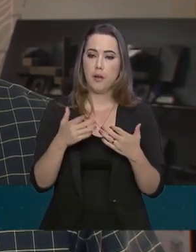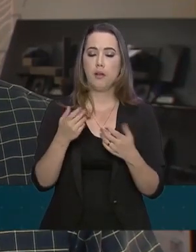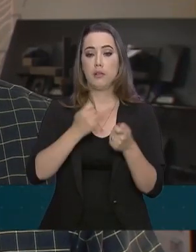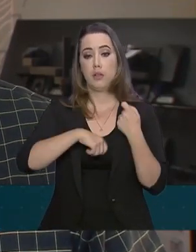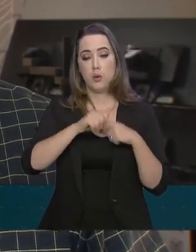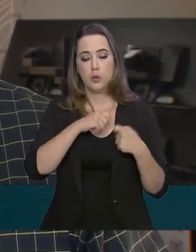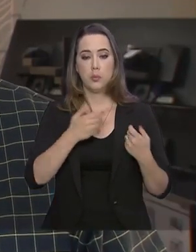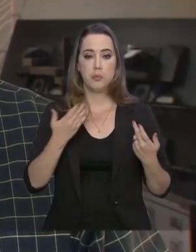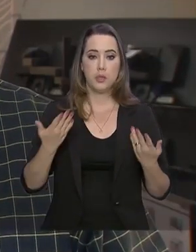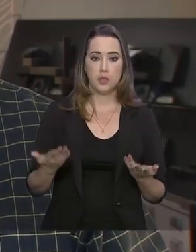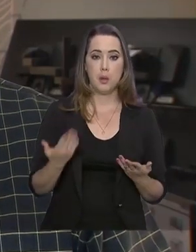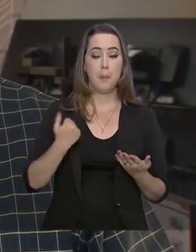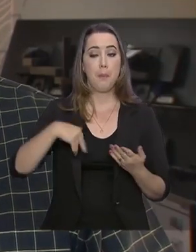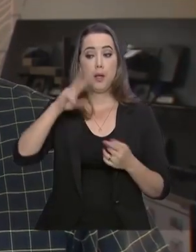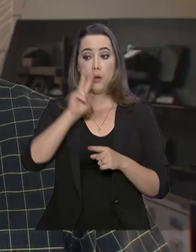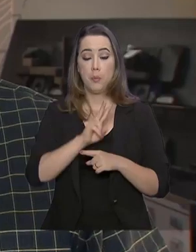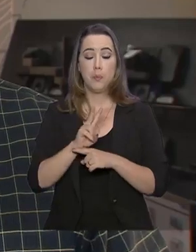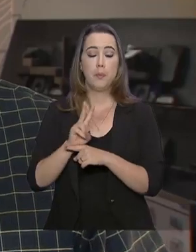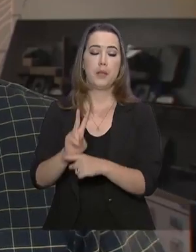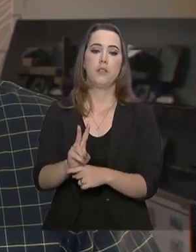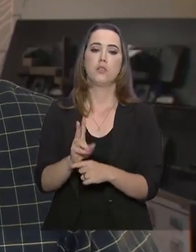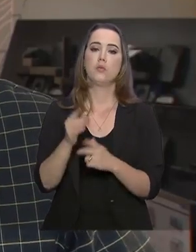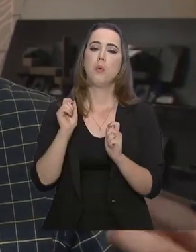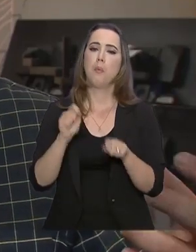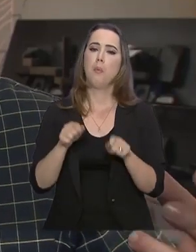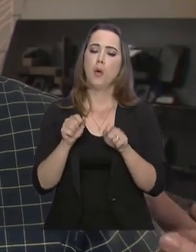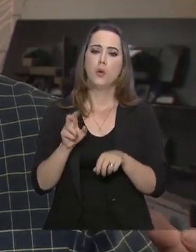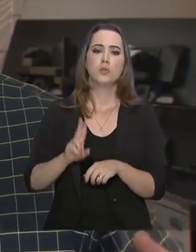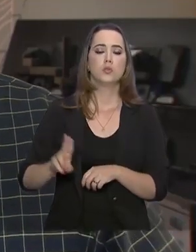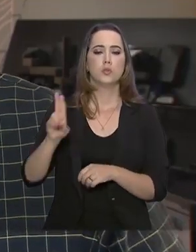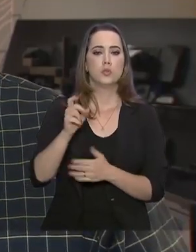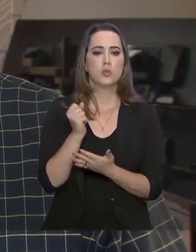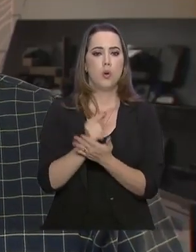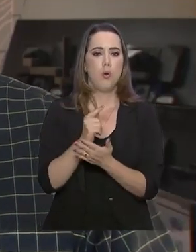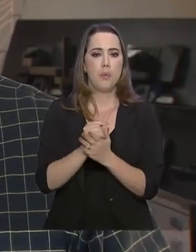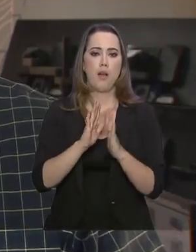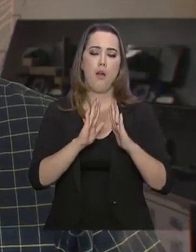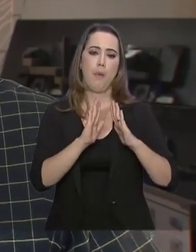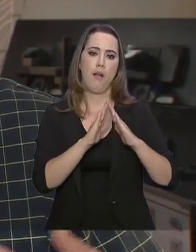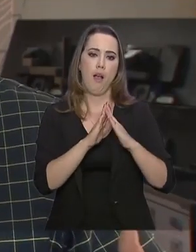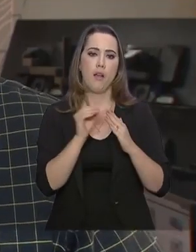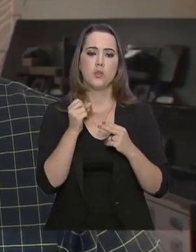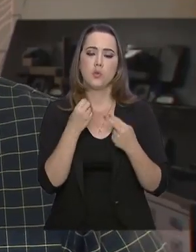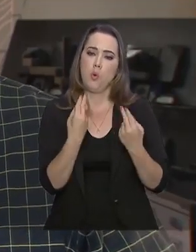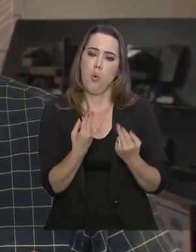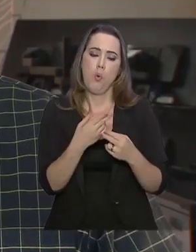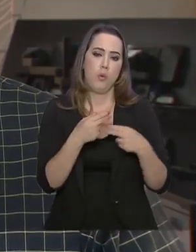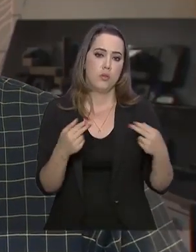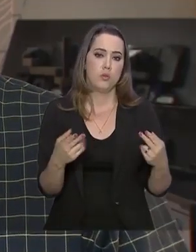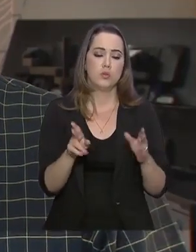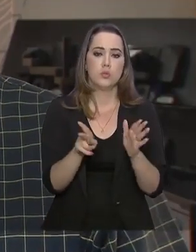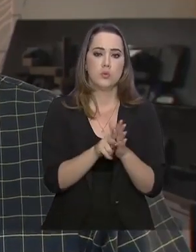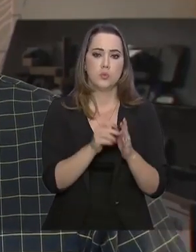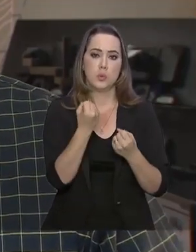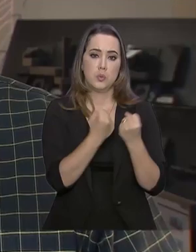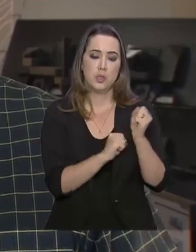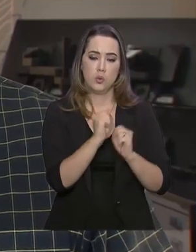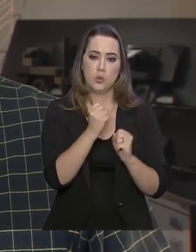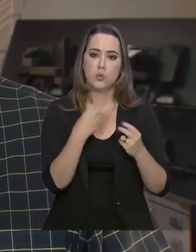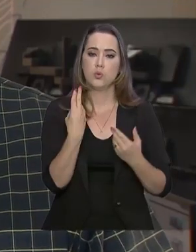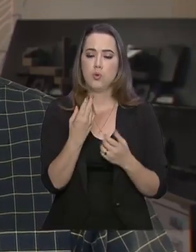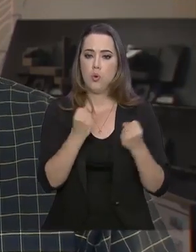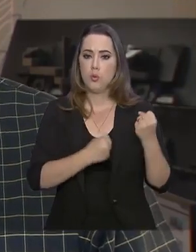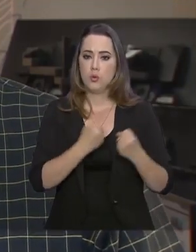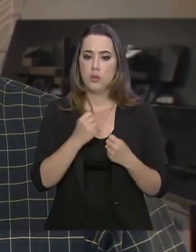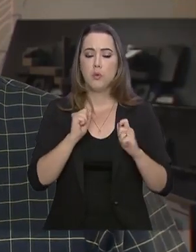Como? Através de maior crédito. Tendo maior crédito, você pode consumir ou financiar uma casa, um bem industrial, um carro, por exemplo.